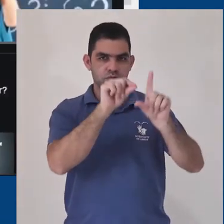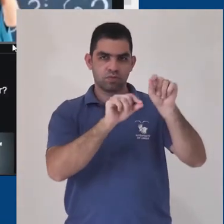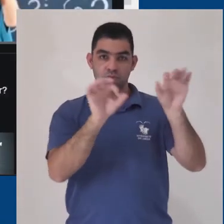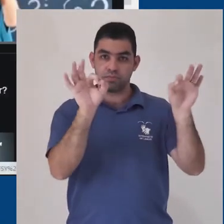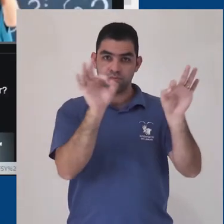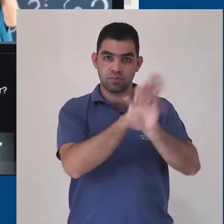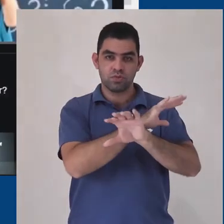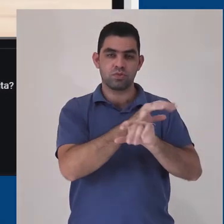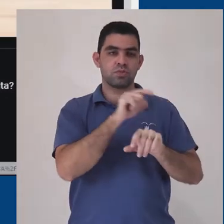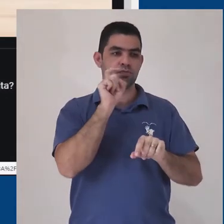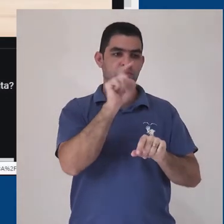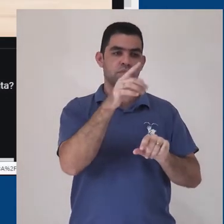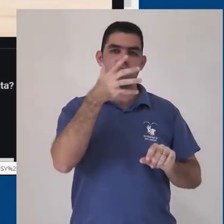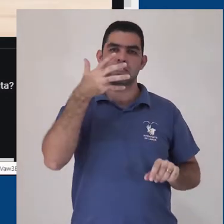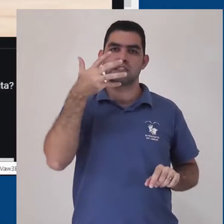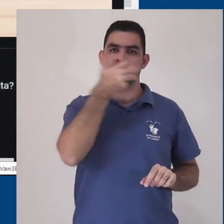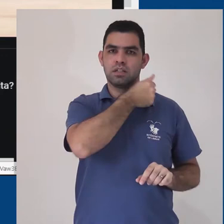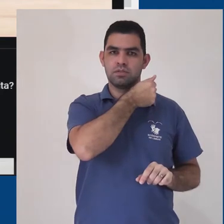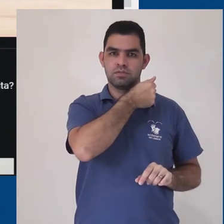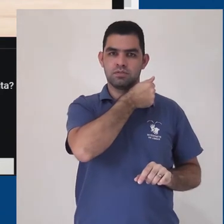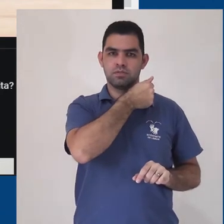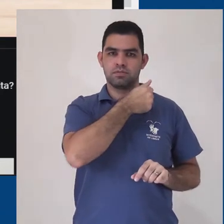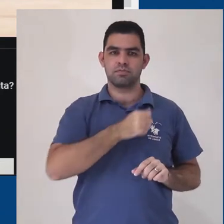que queremos, salvamos